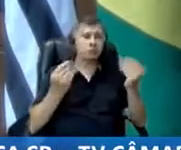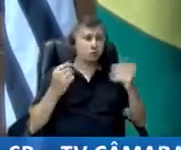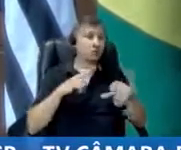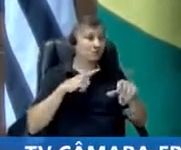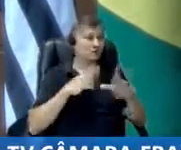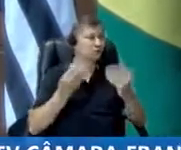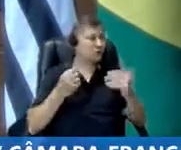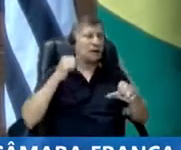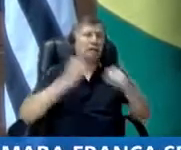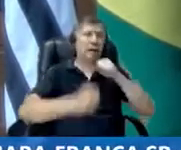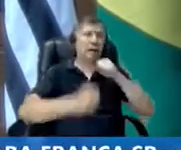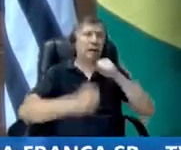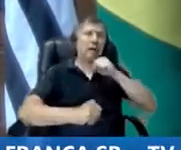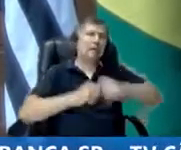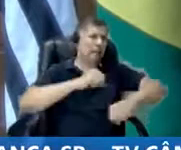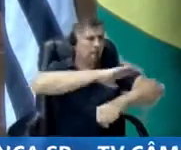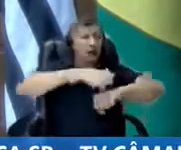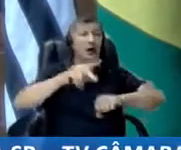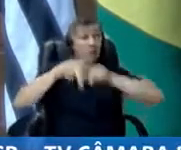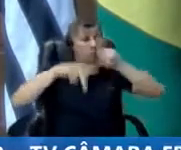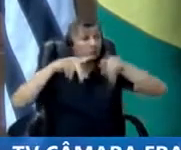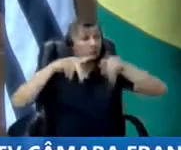né, e a população vem reclamando muito.